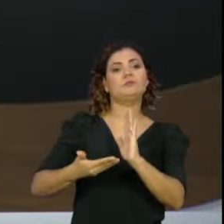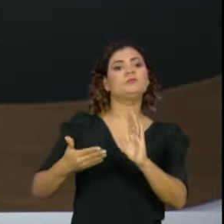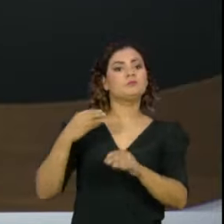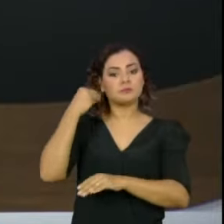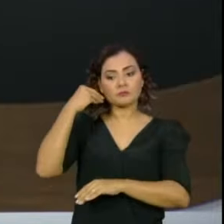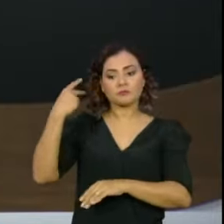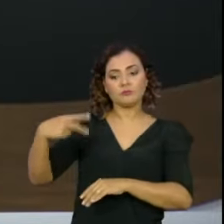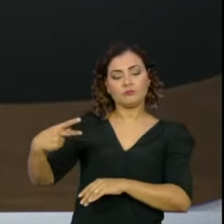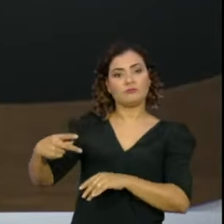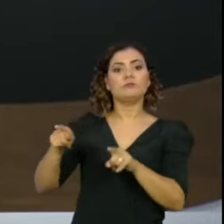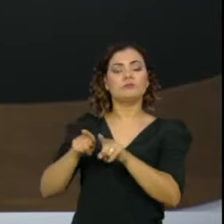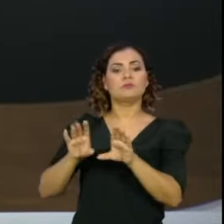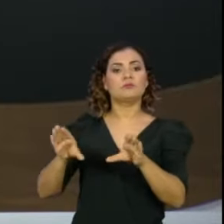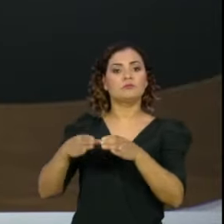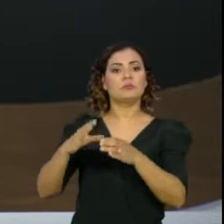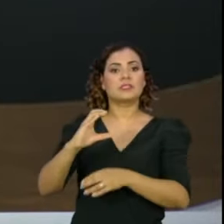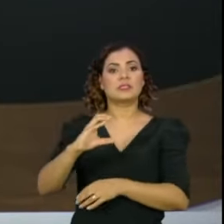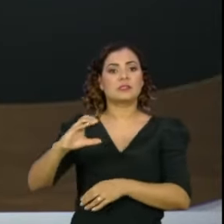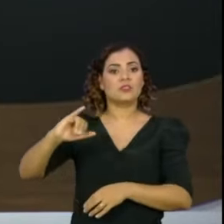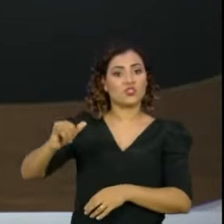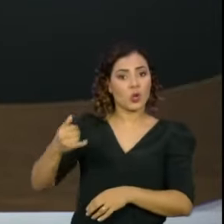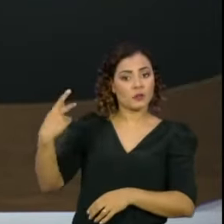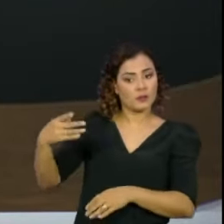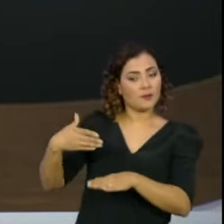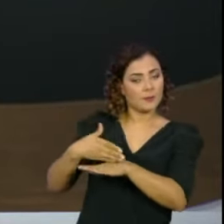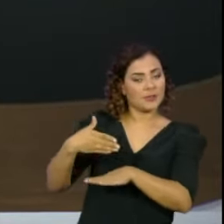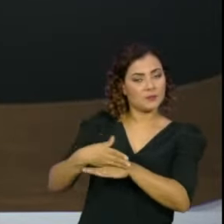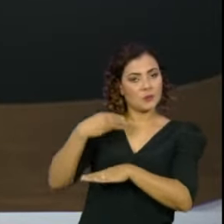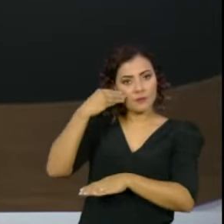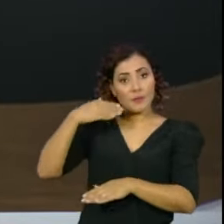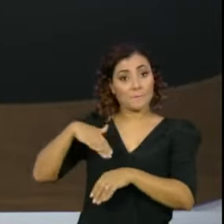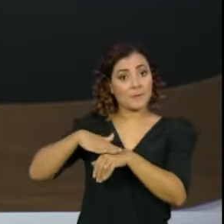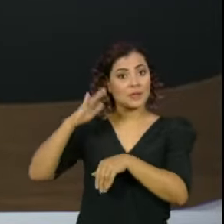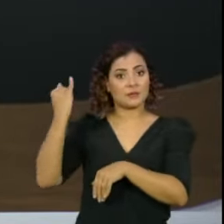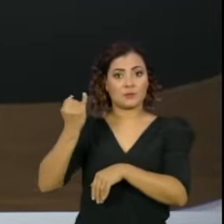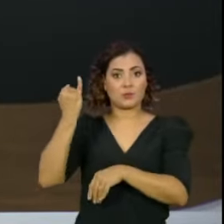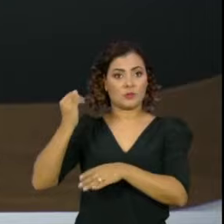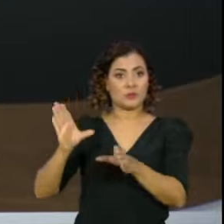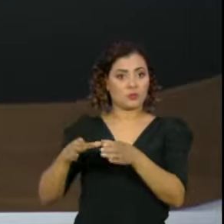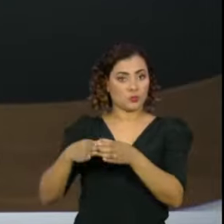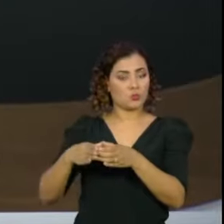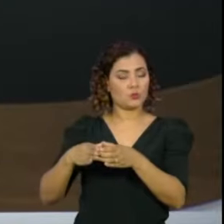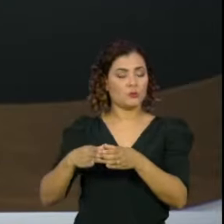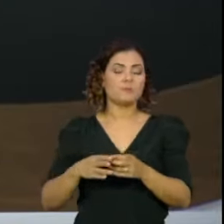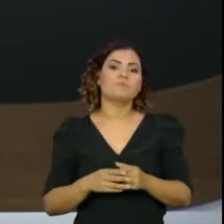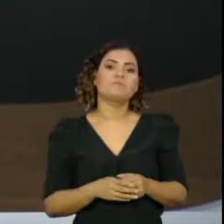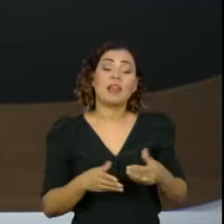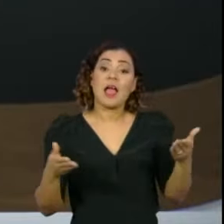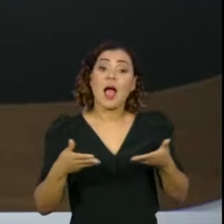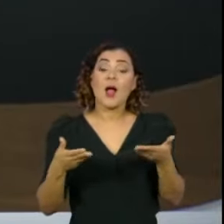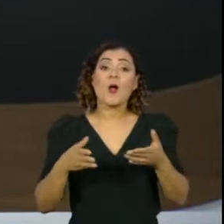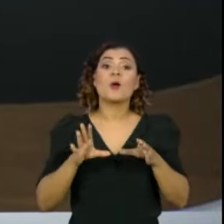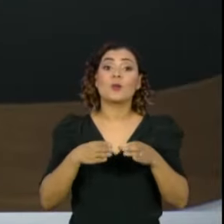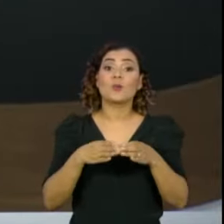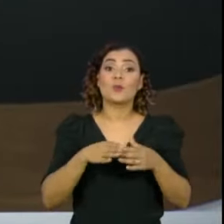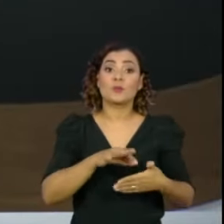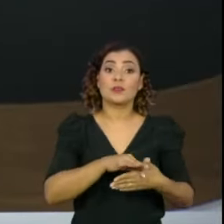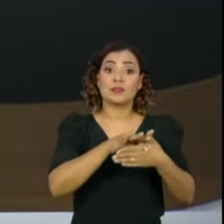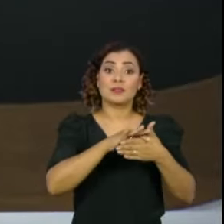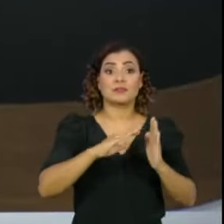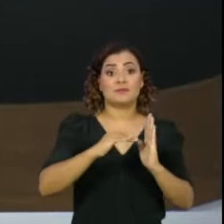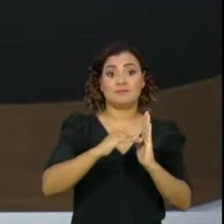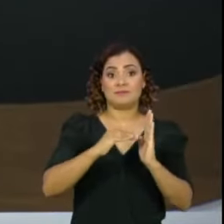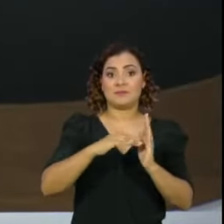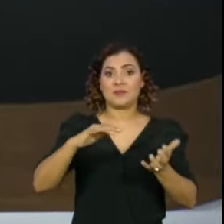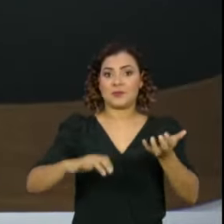presidiu a Comissão de Constituição e Justiça, a mais importante daquela casa. Agora, no comando do Congresso, tomou a